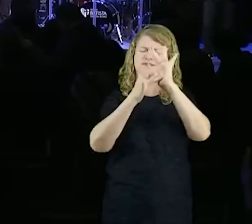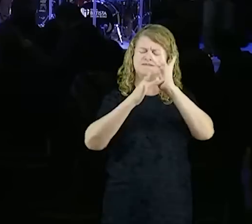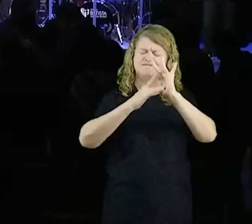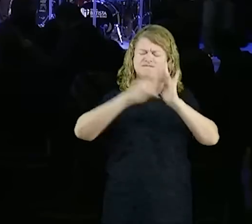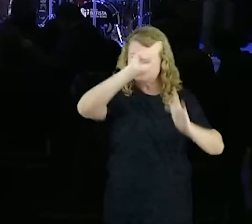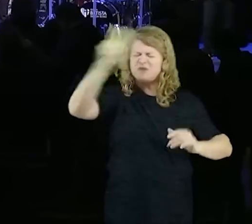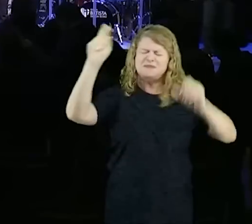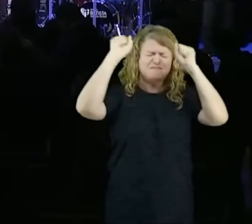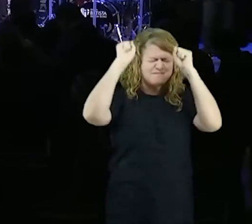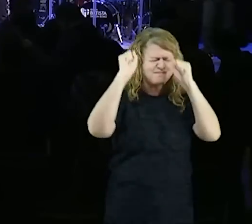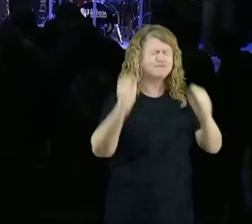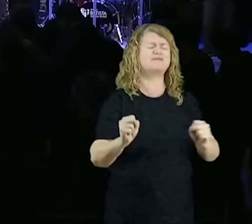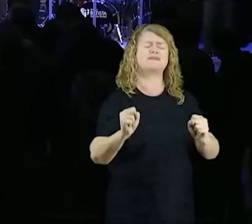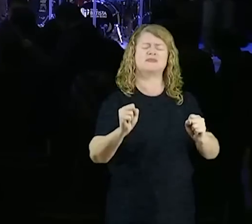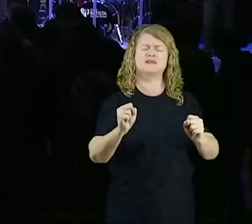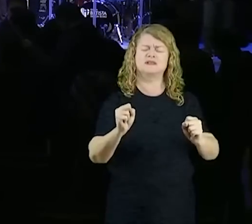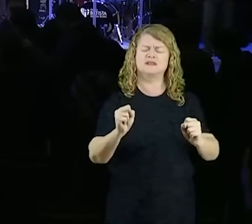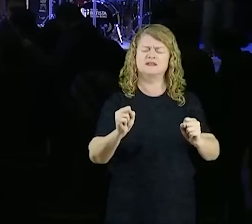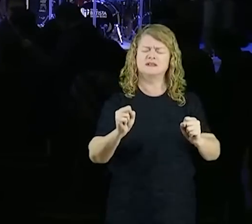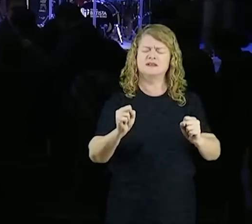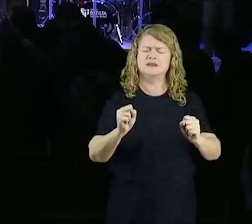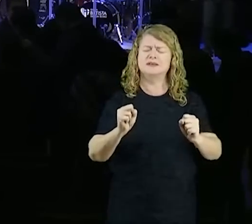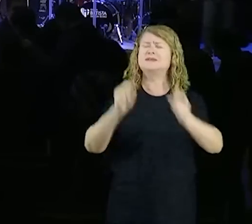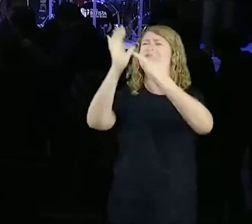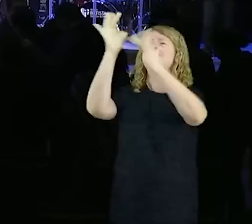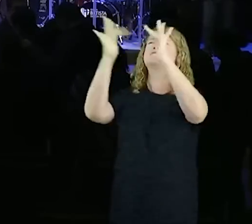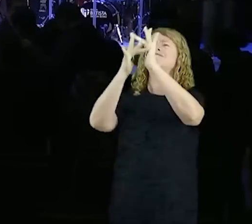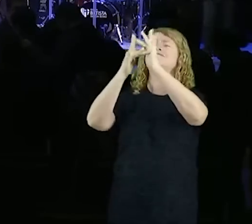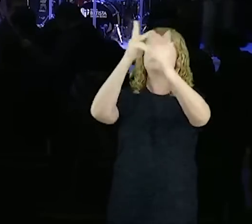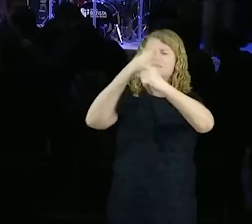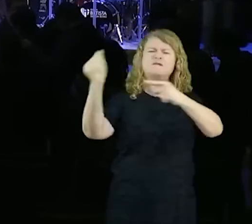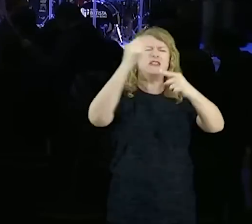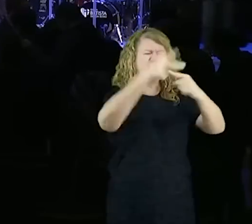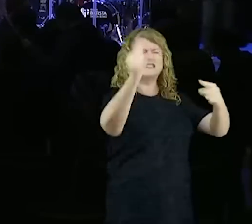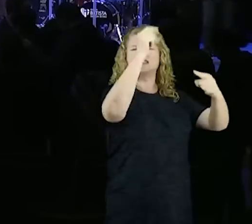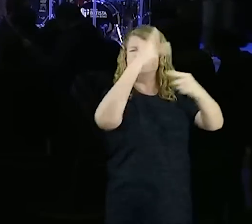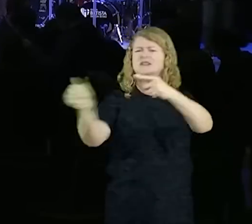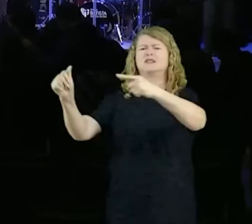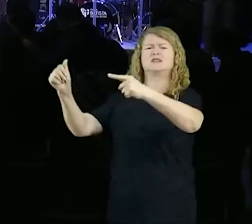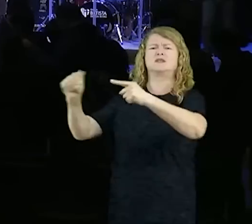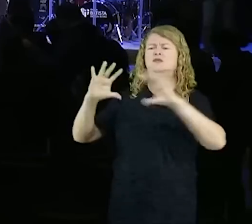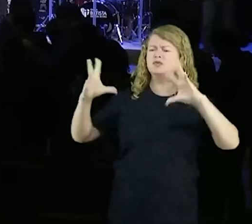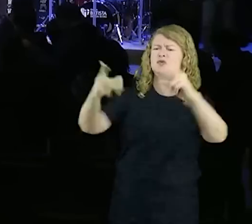poderoso, daquele que venceu, principados e potestades,